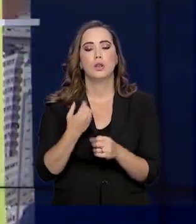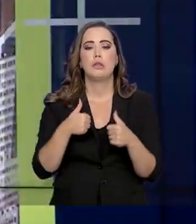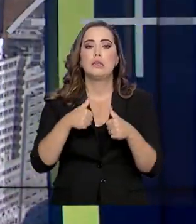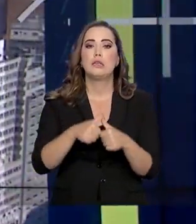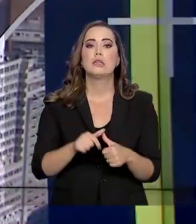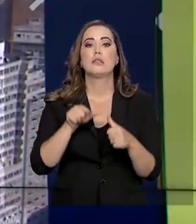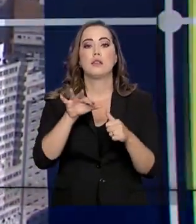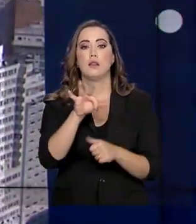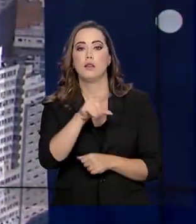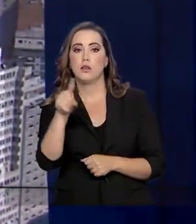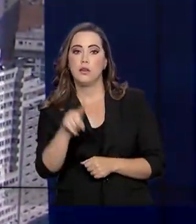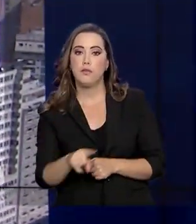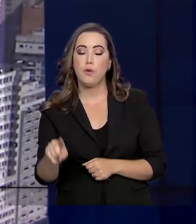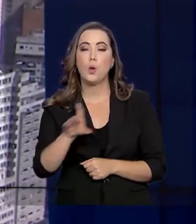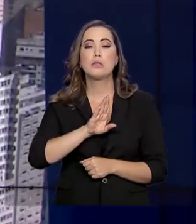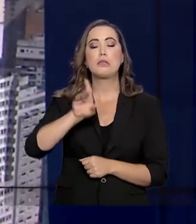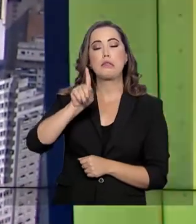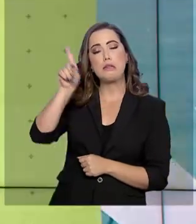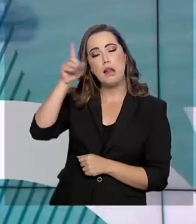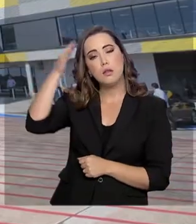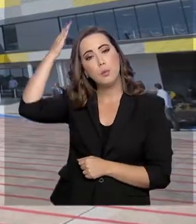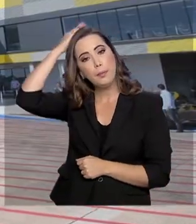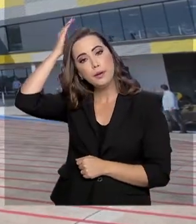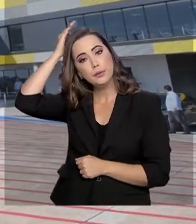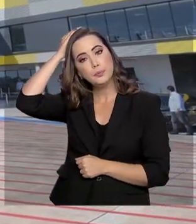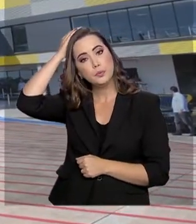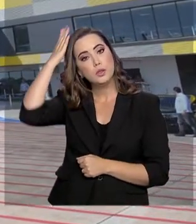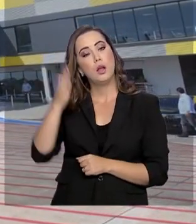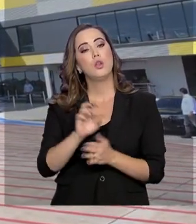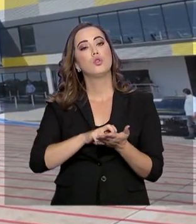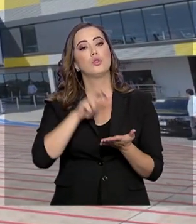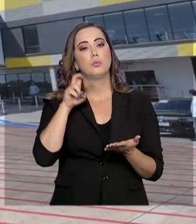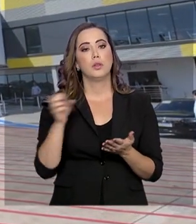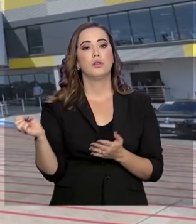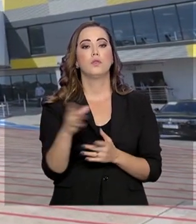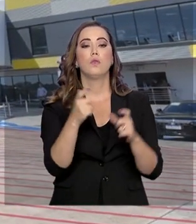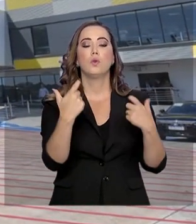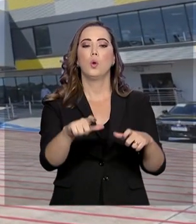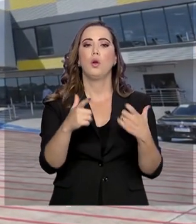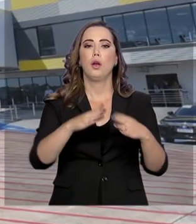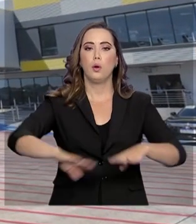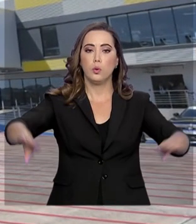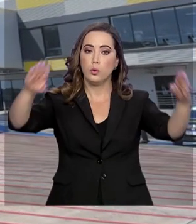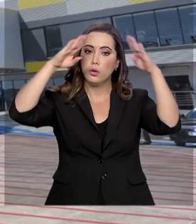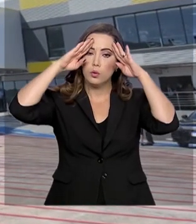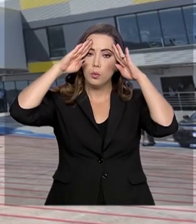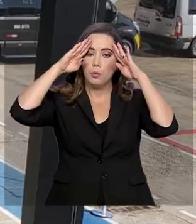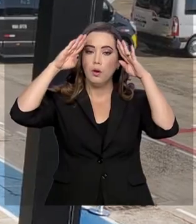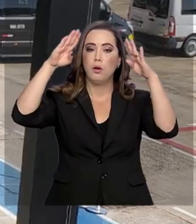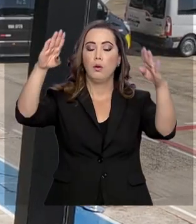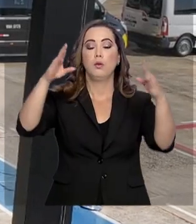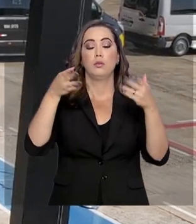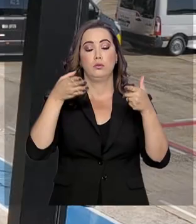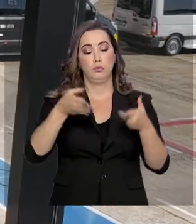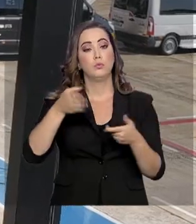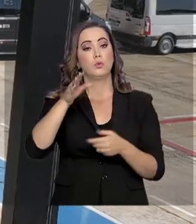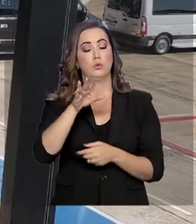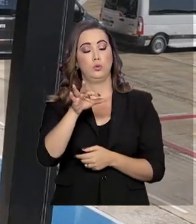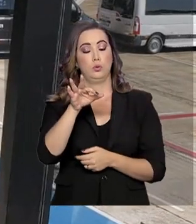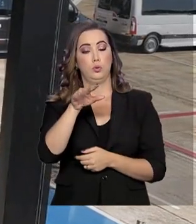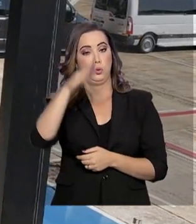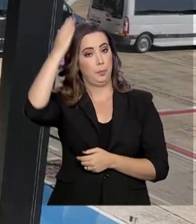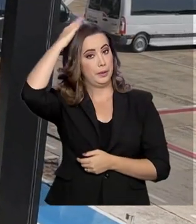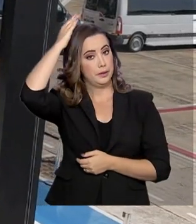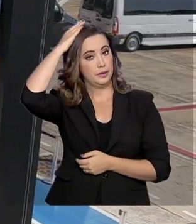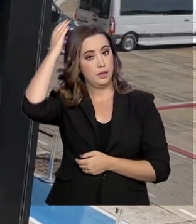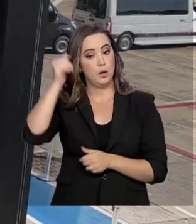em Foz do Iguaçu, no Paraná. Pela manhã, ele inaugurou o novo terminal de passageiros do Aeroporto Internacional da cidade. O